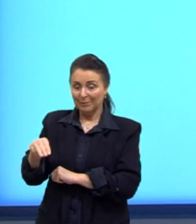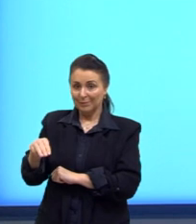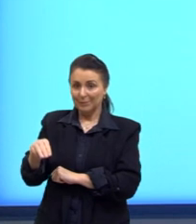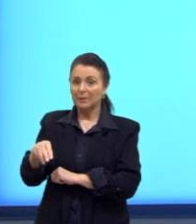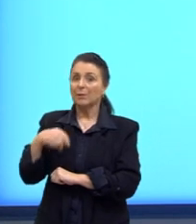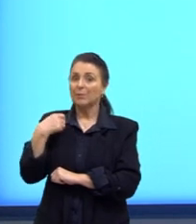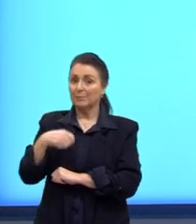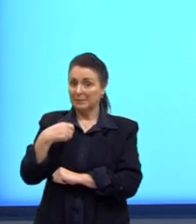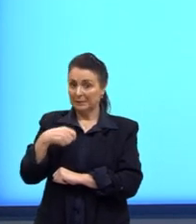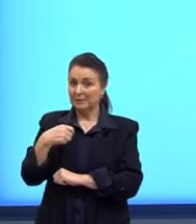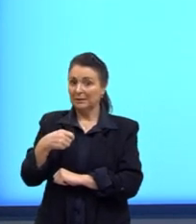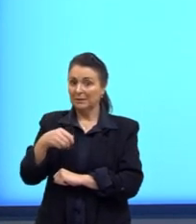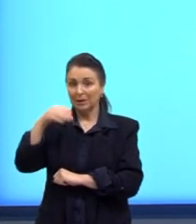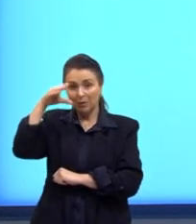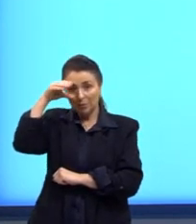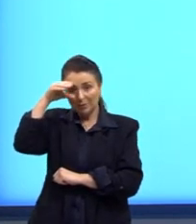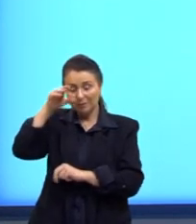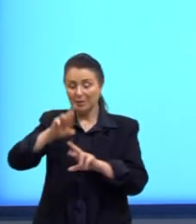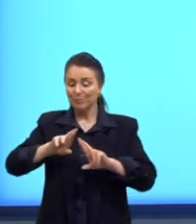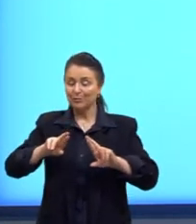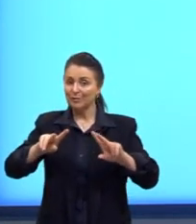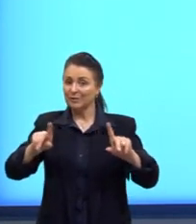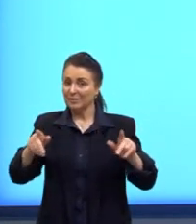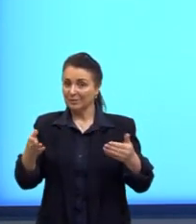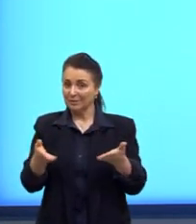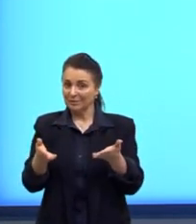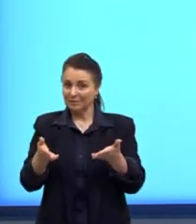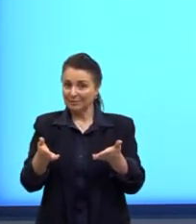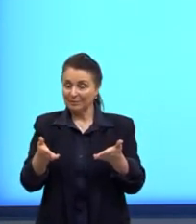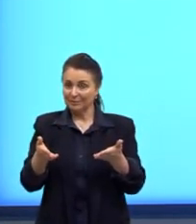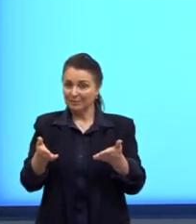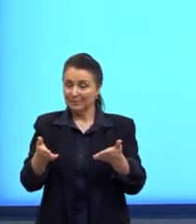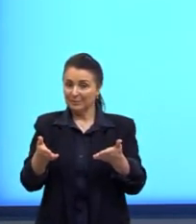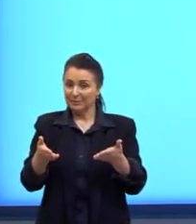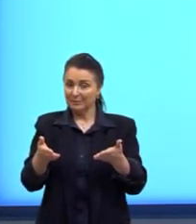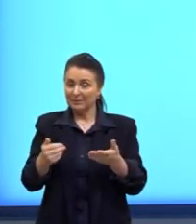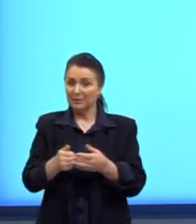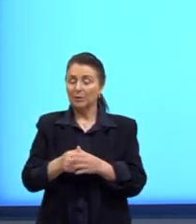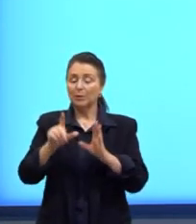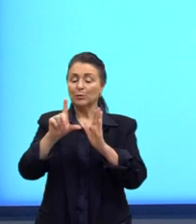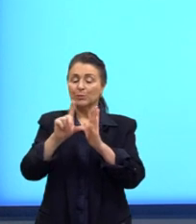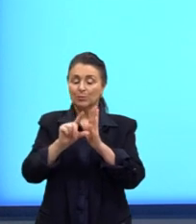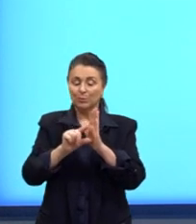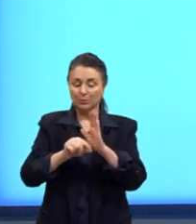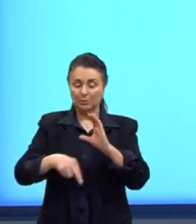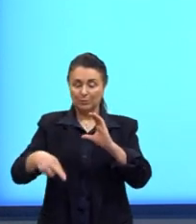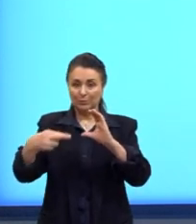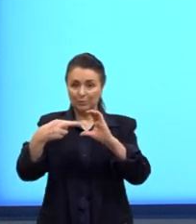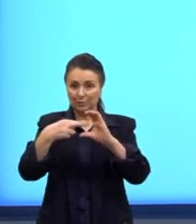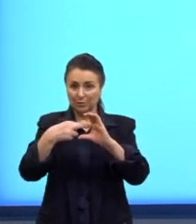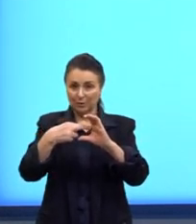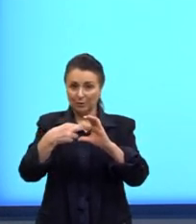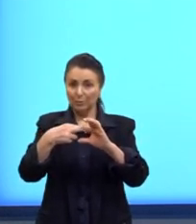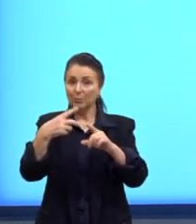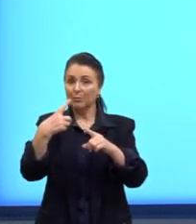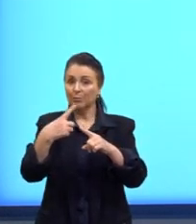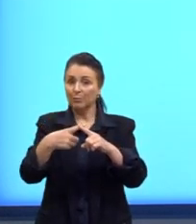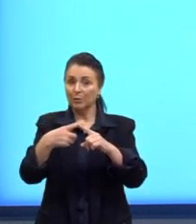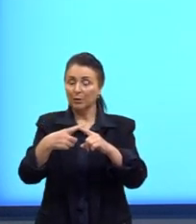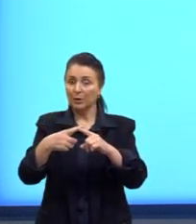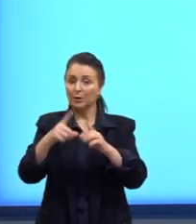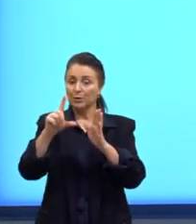considerar essa diferença, né? Então, aqui, diminuindo o raio, por consequência,